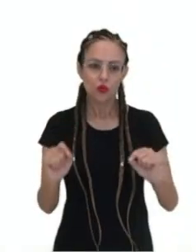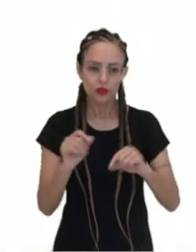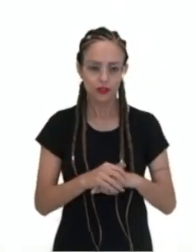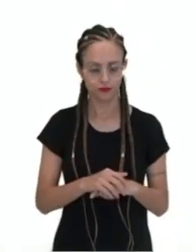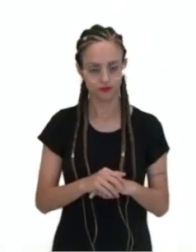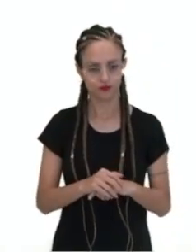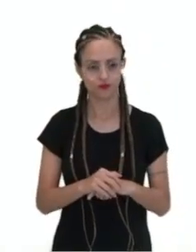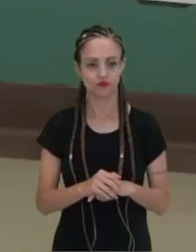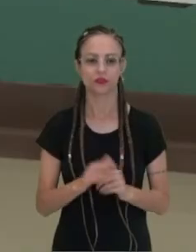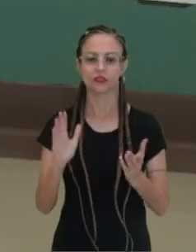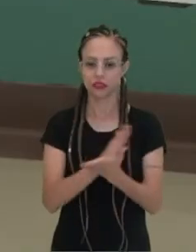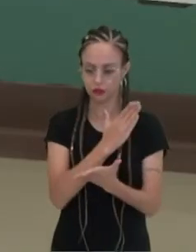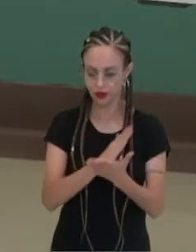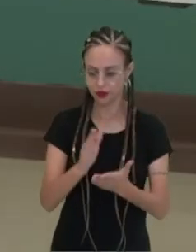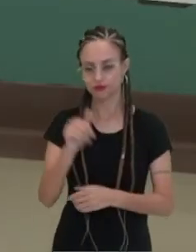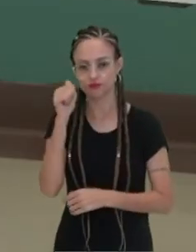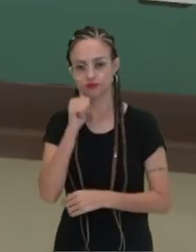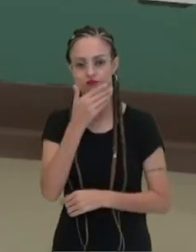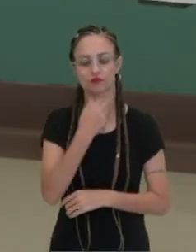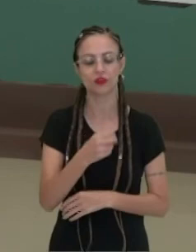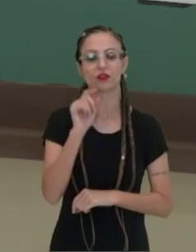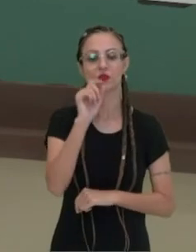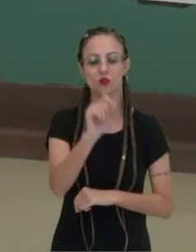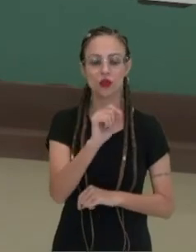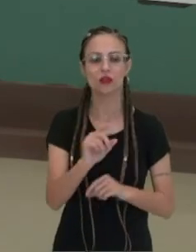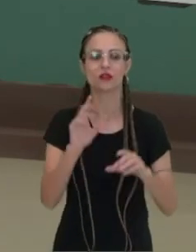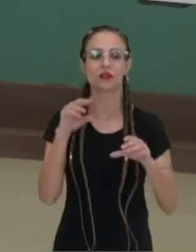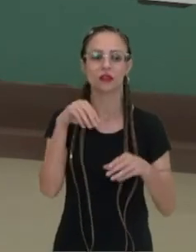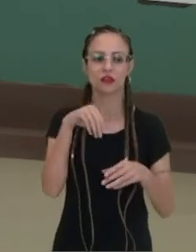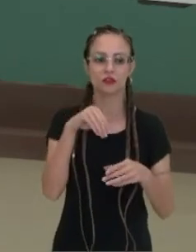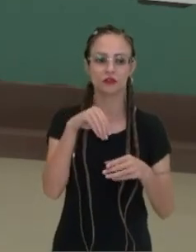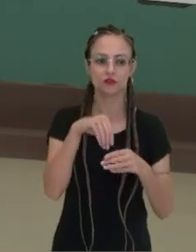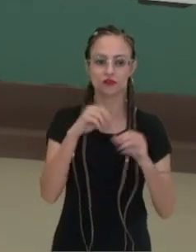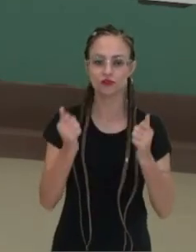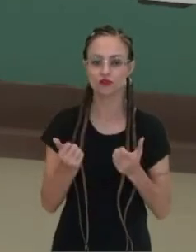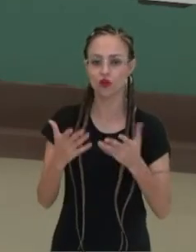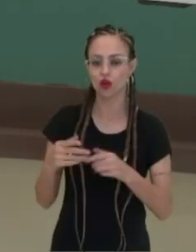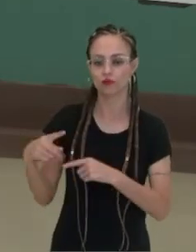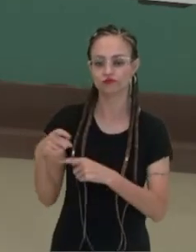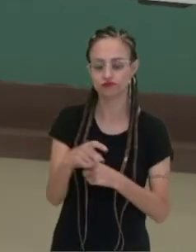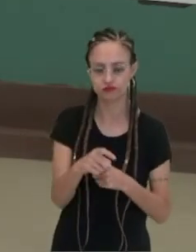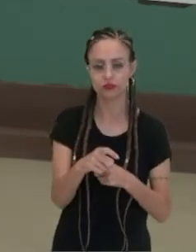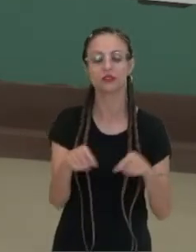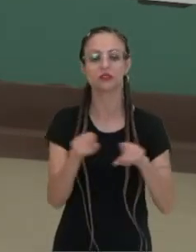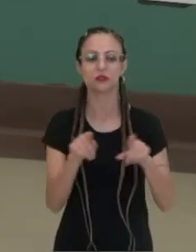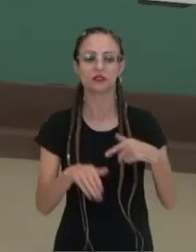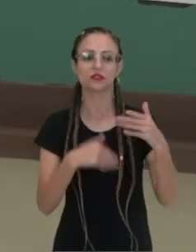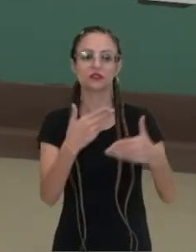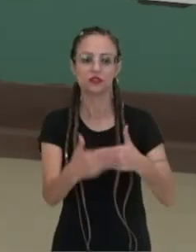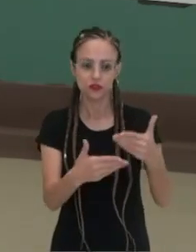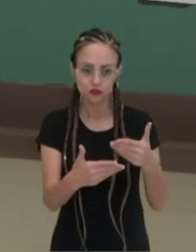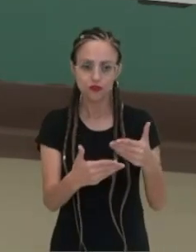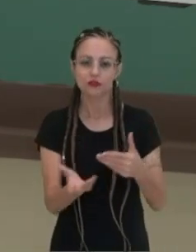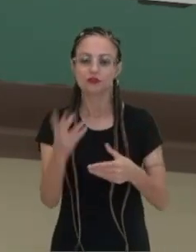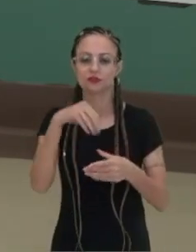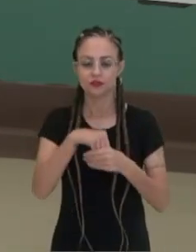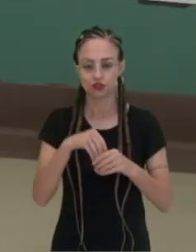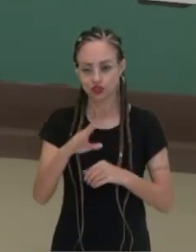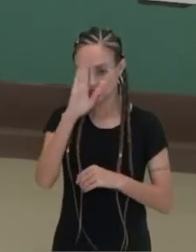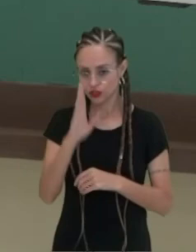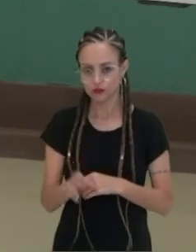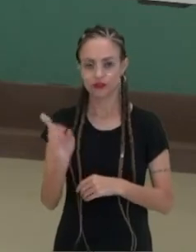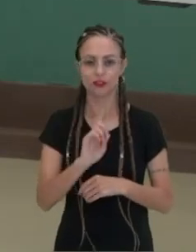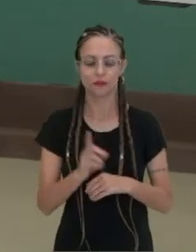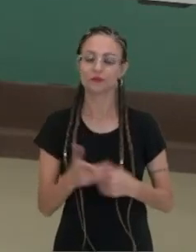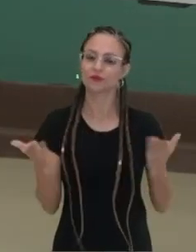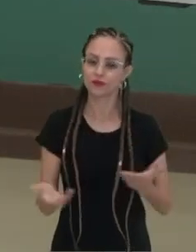eles são de sexo separado, a fecundação deles é externa e o desenvolvimento é indireto.